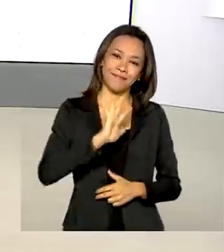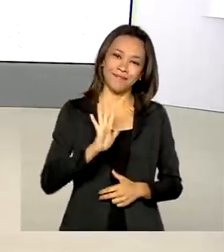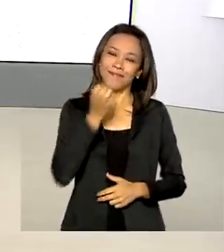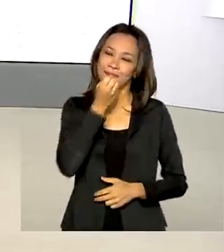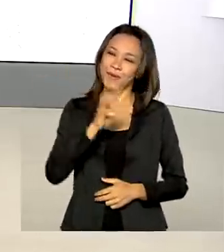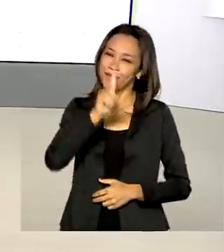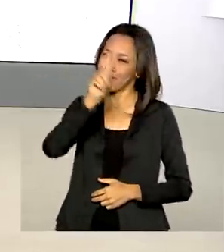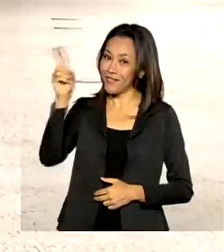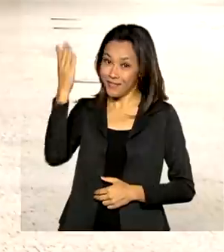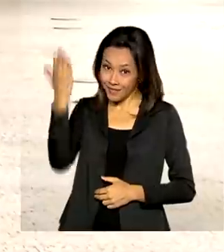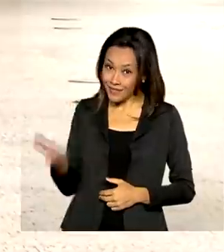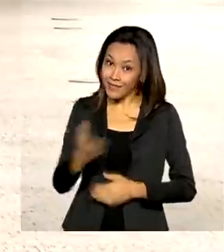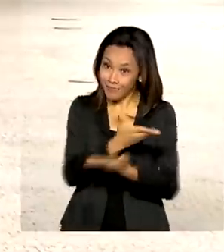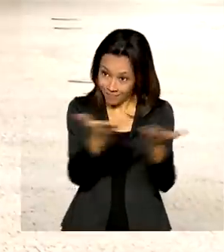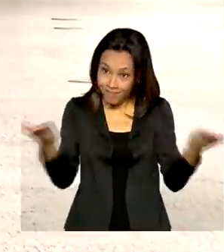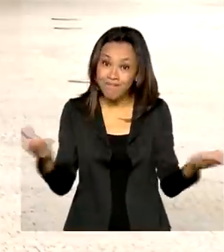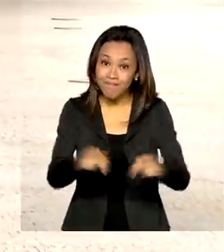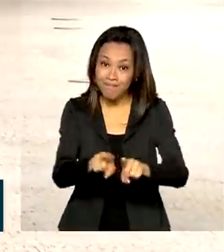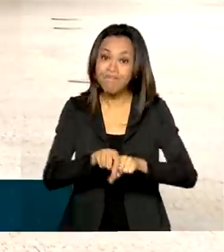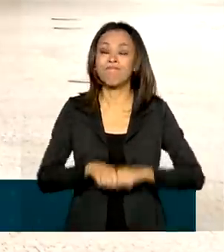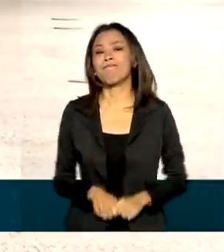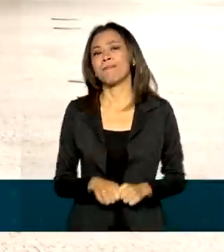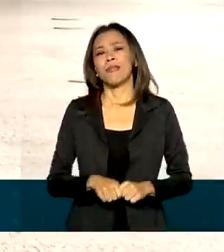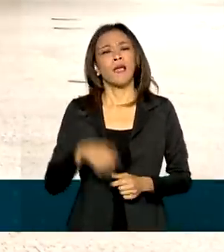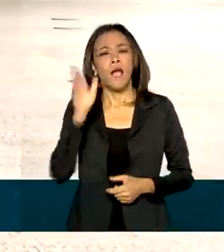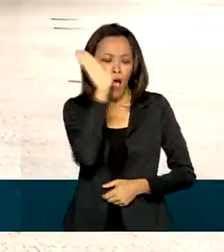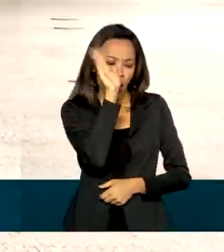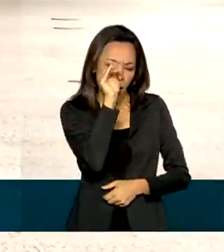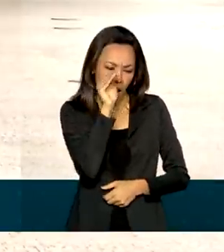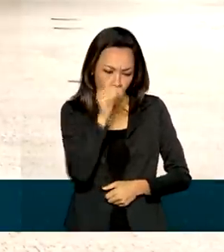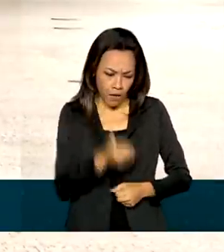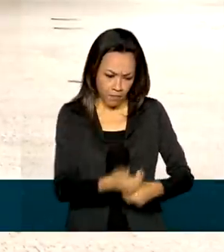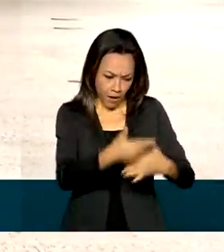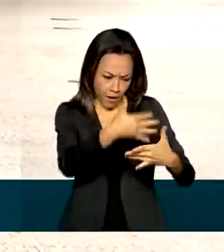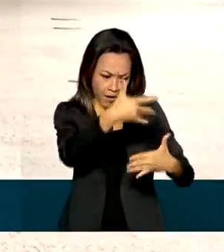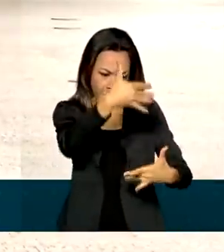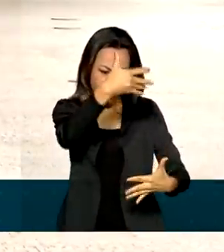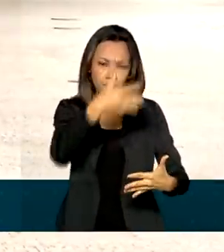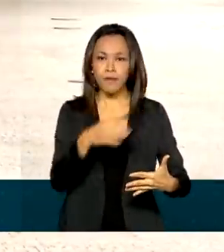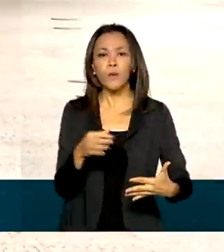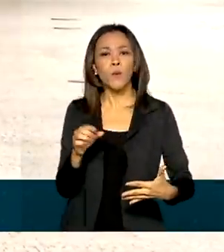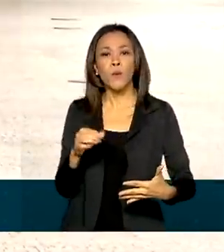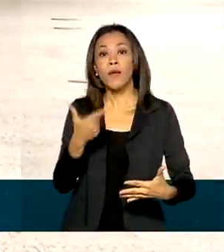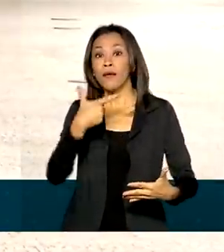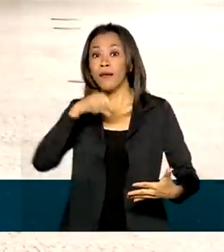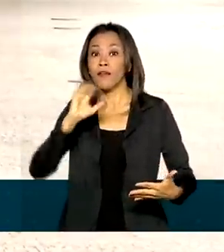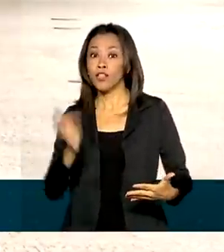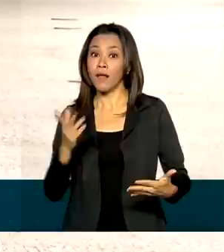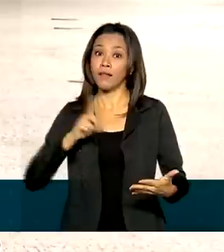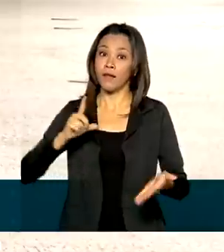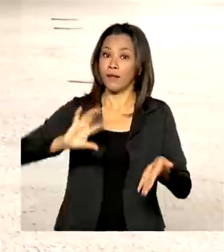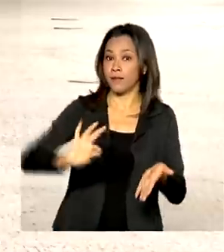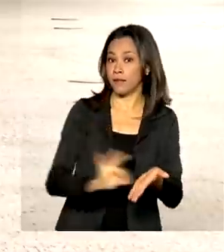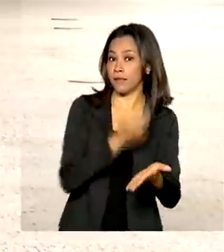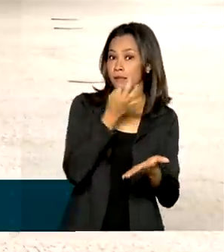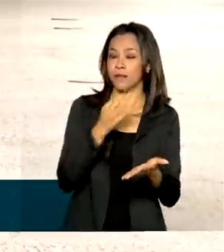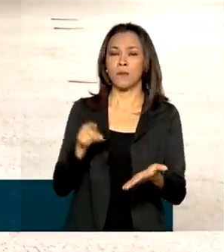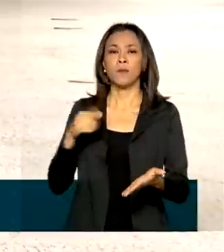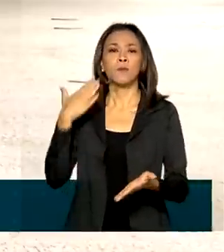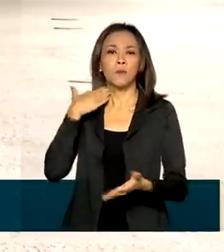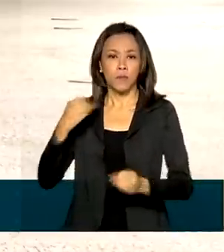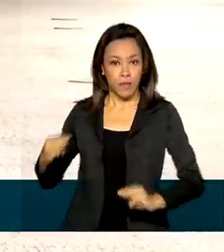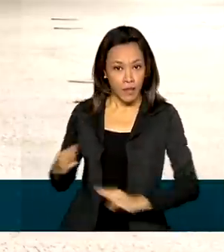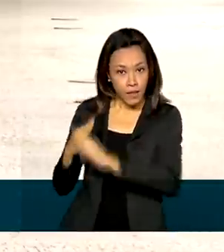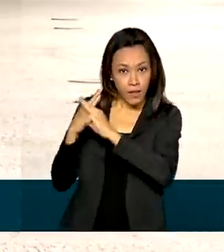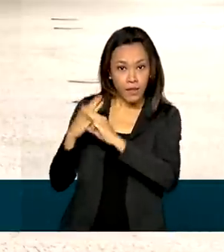Bom dia pra você, bom dia a todos. Olha, essa consulta já pode ser feita por quem já é inscrito nos canais digitais da Caixa Econômica